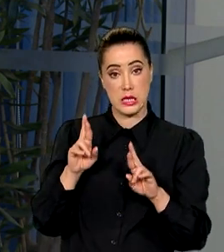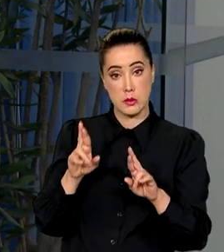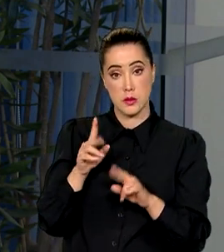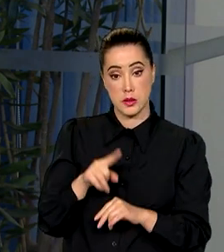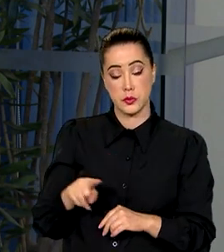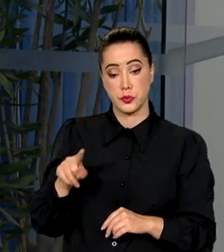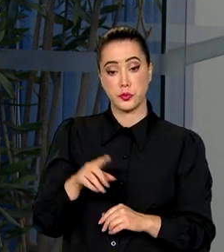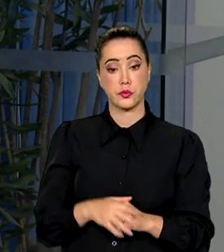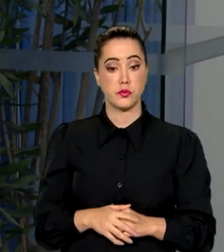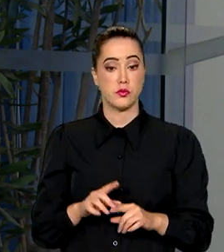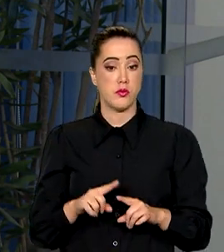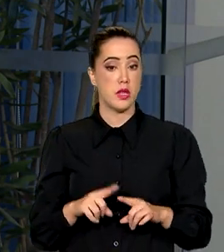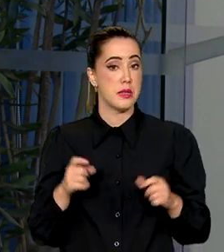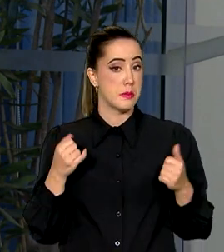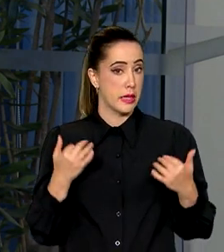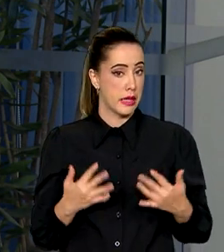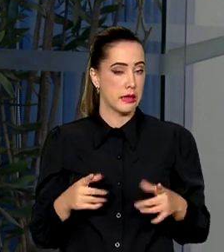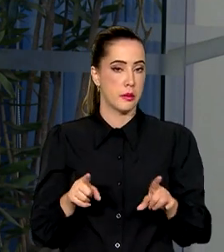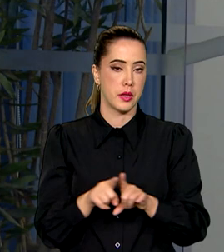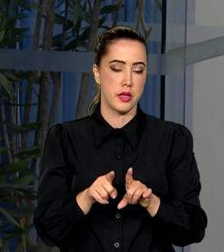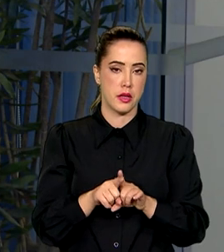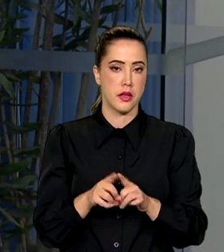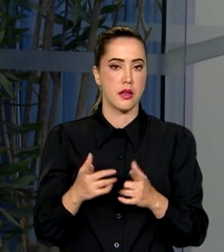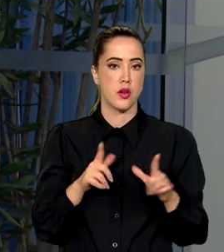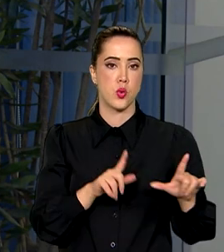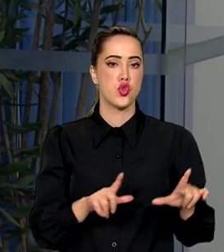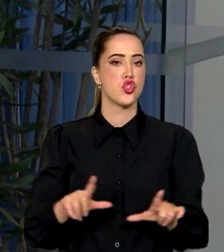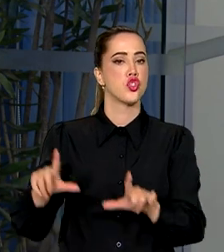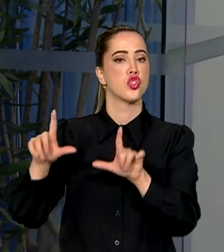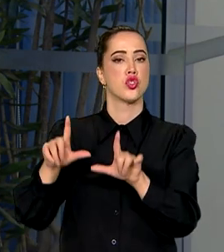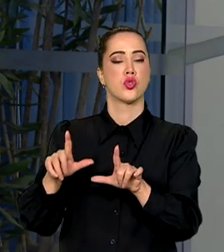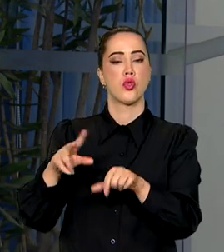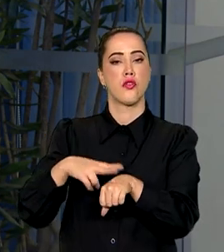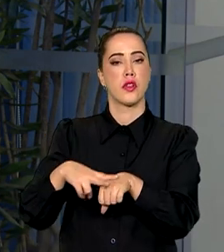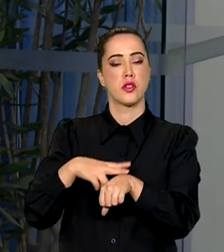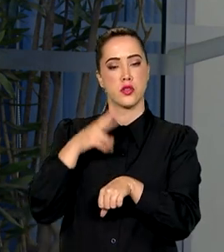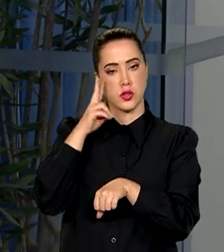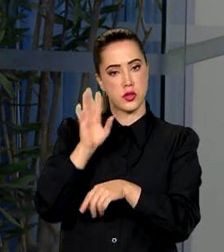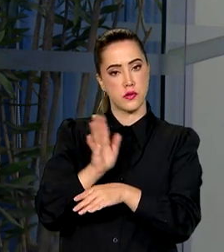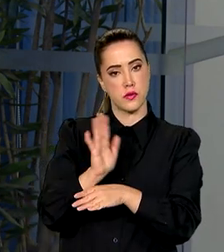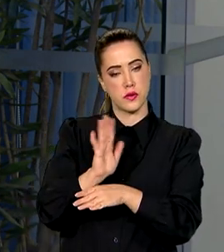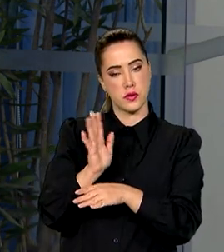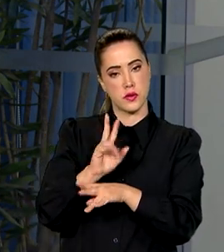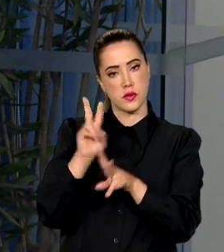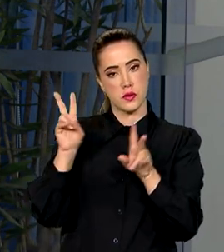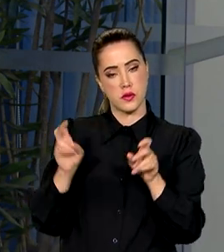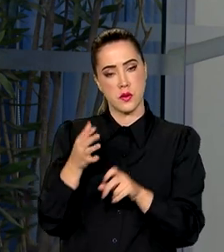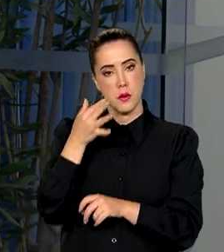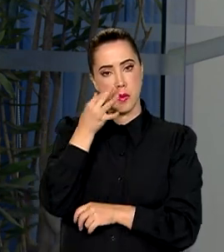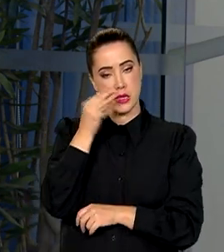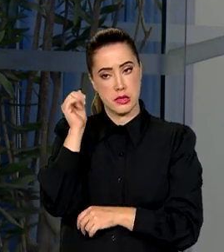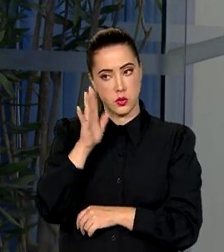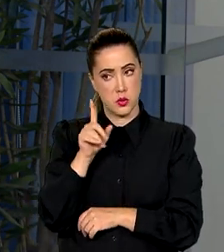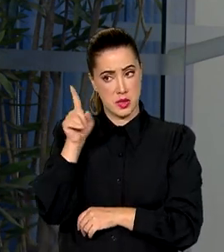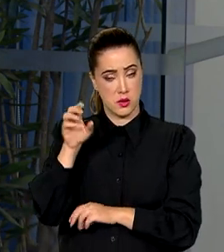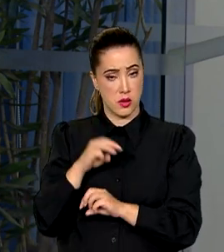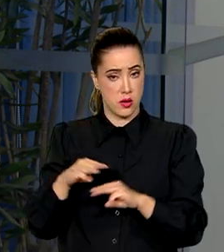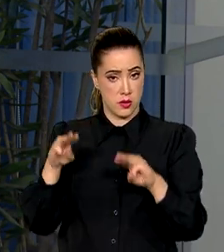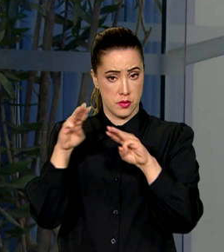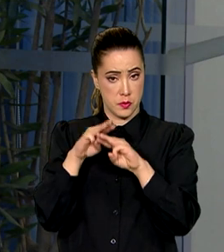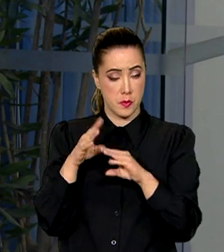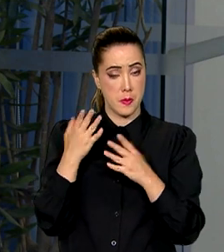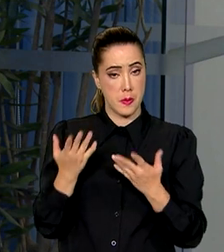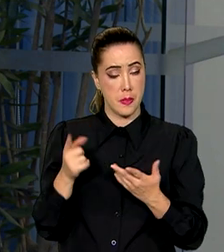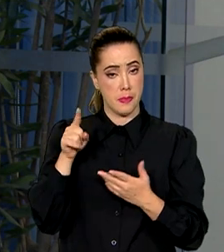expectativa. Agora, a gente fala um pouquinho também sobre esses títulos verdes, que a gente acabou de ver aí na reportagem sobre a presença do Brasil lá na ONU, em Nova